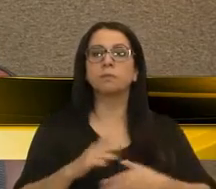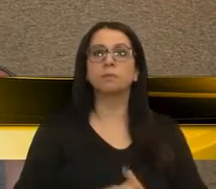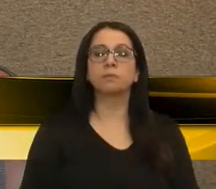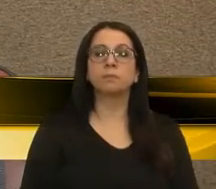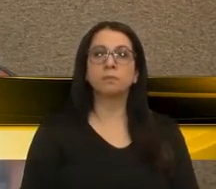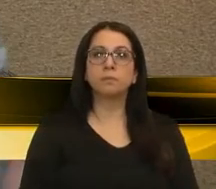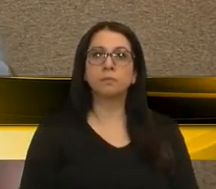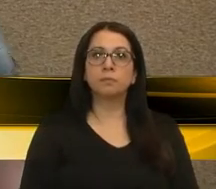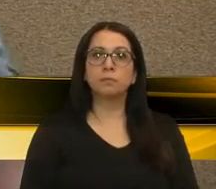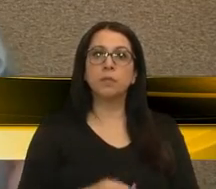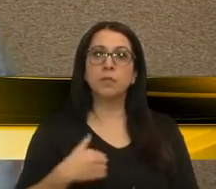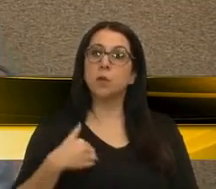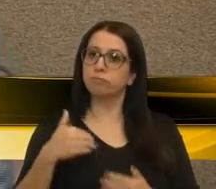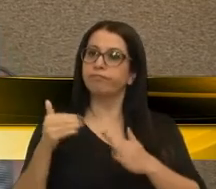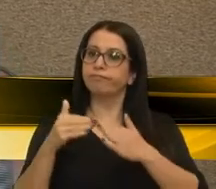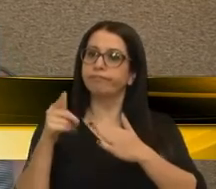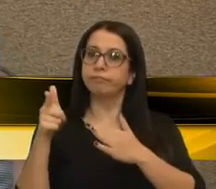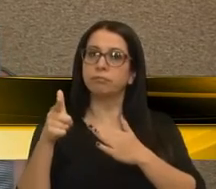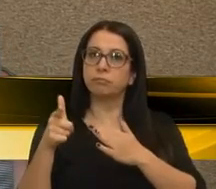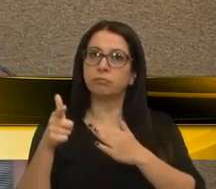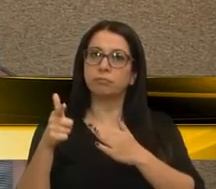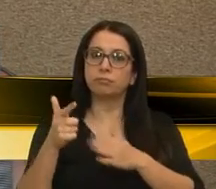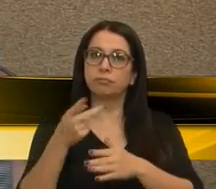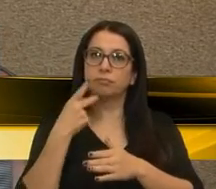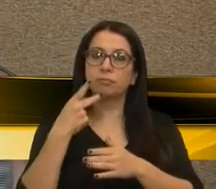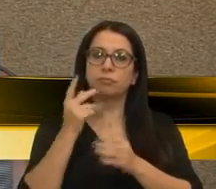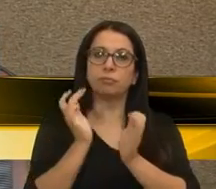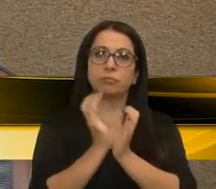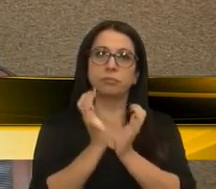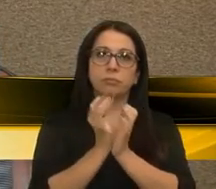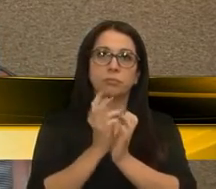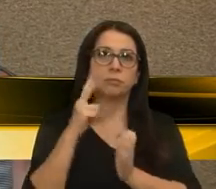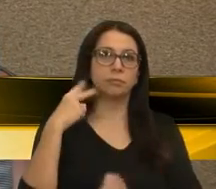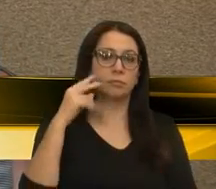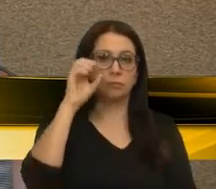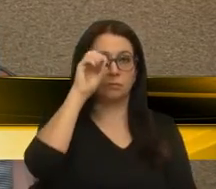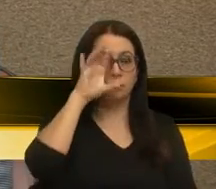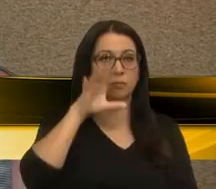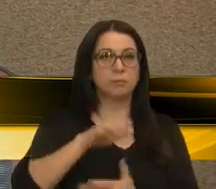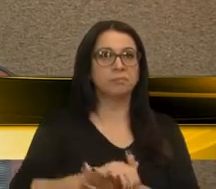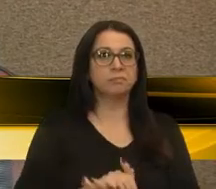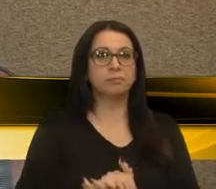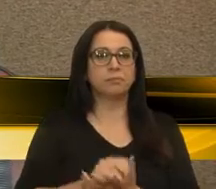eu concordo, em parte, quando o colega vereador Fiusa,